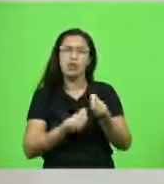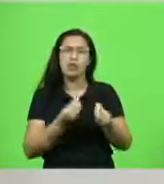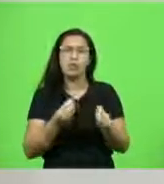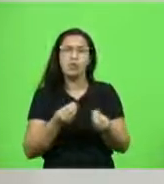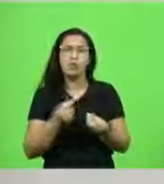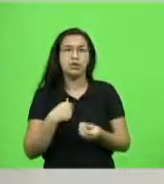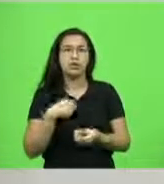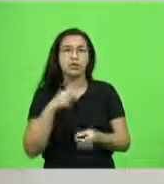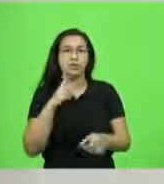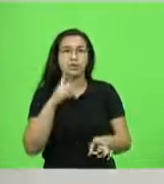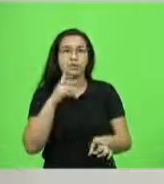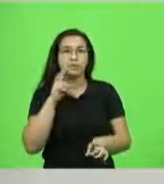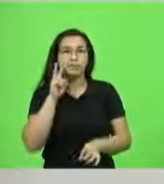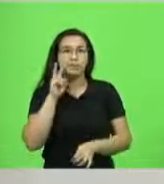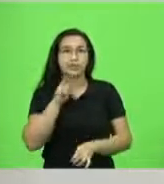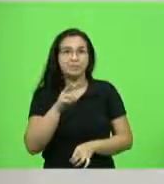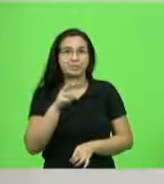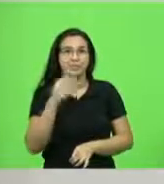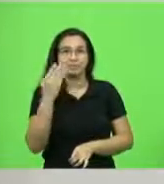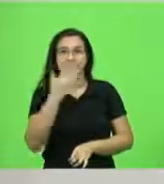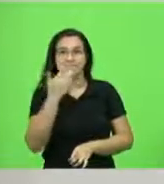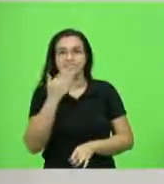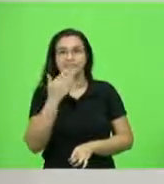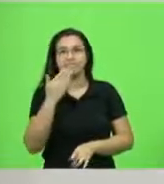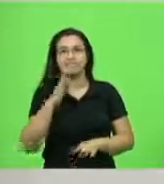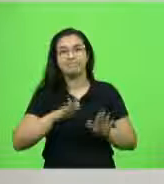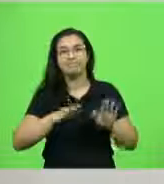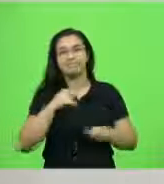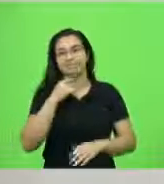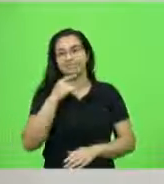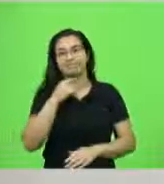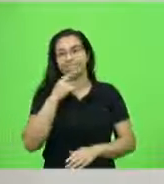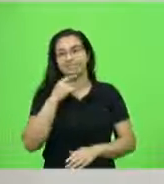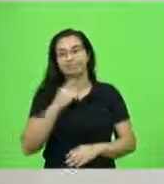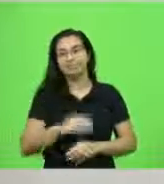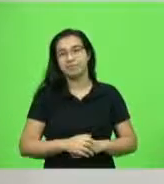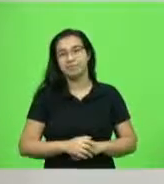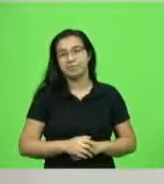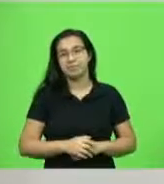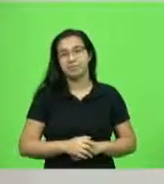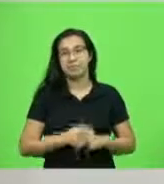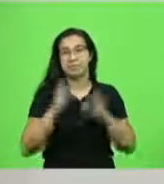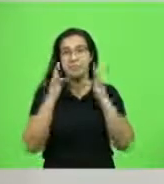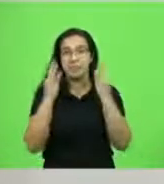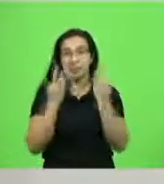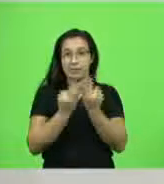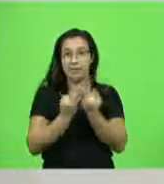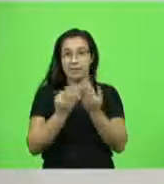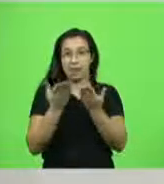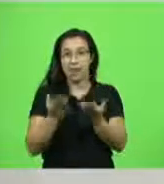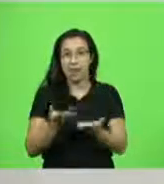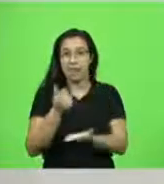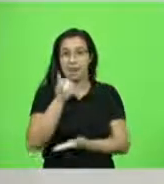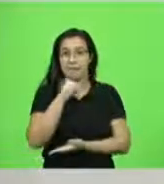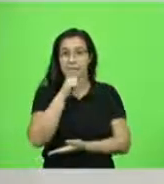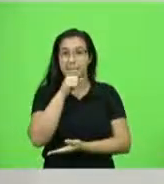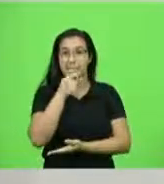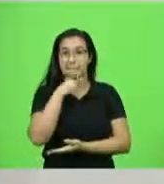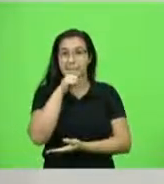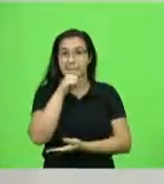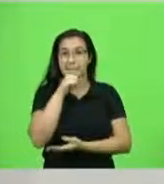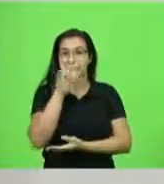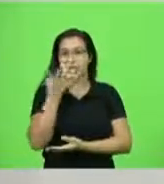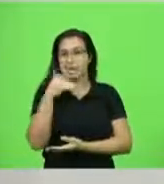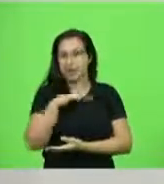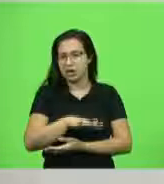enxergar no agente muitas vezes. Porque uma família, estava lá o pai, a mãe, as crianças,